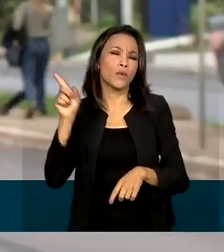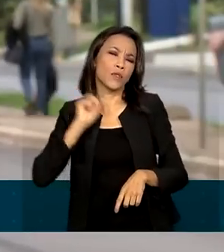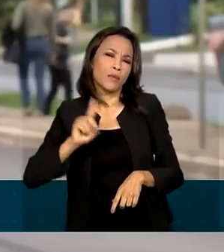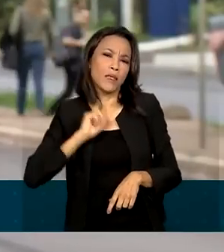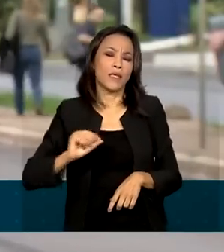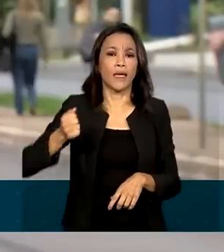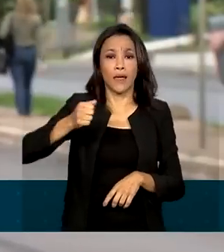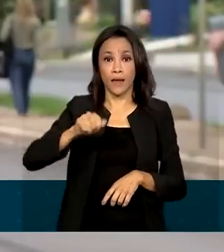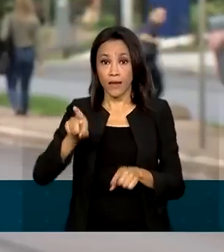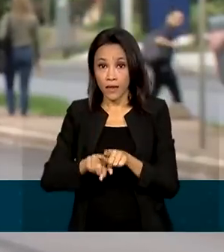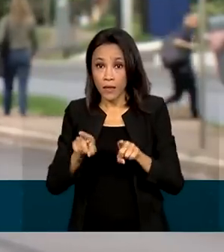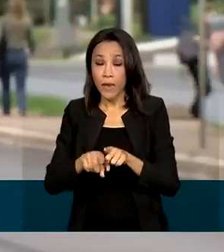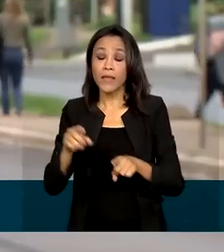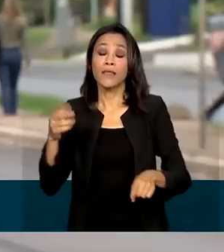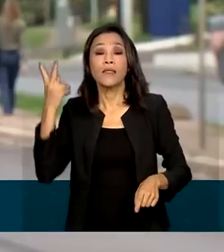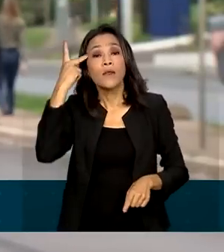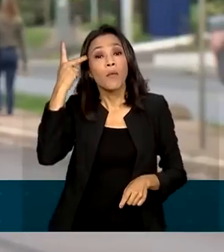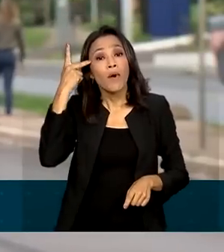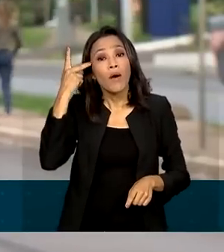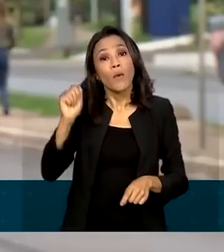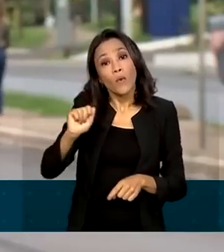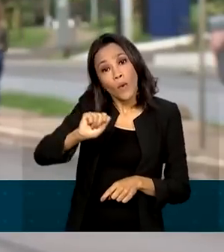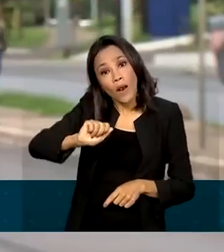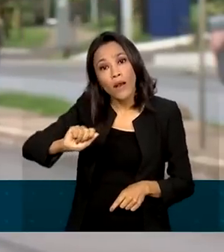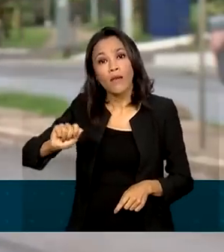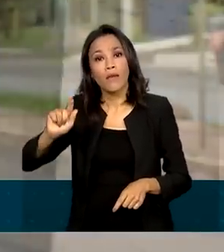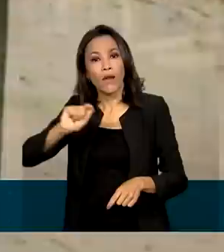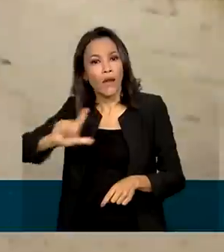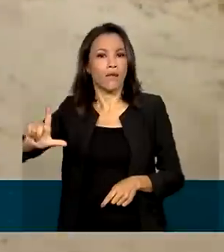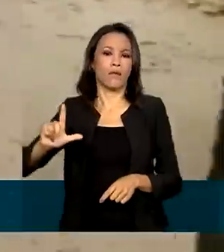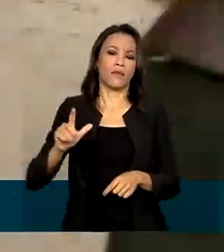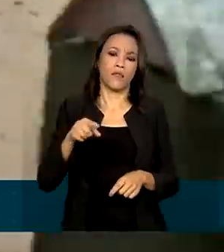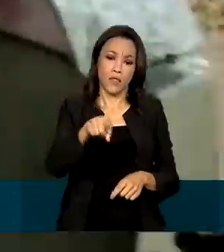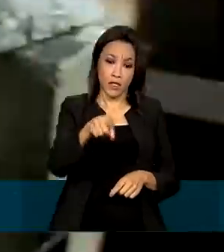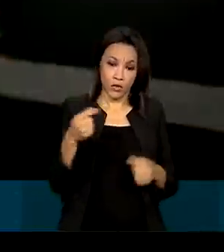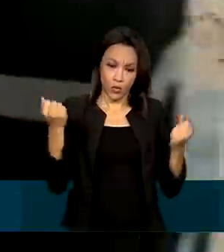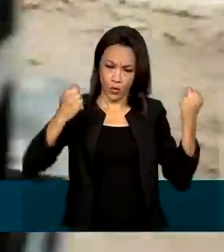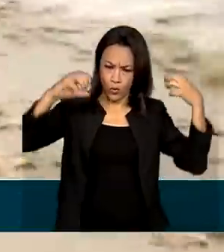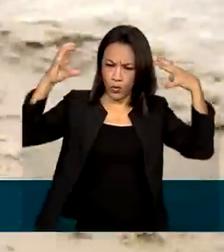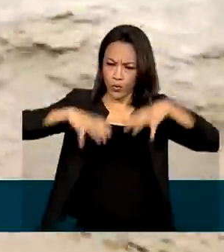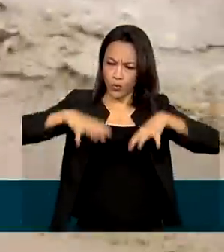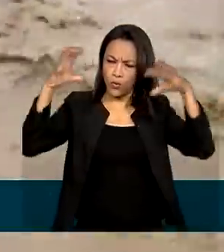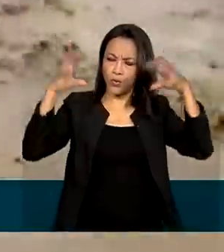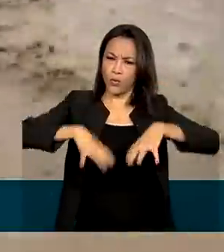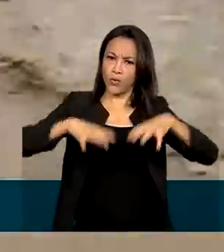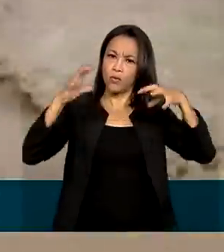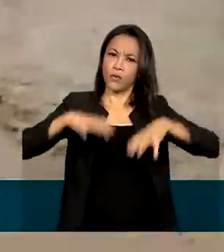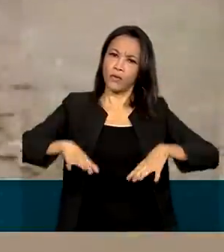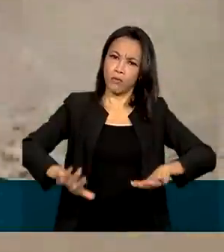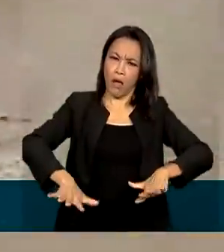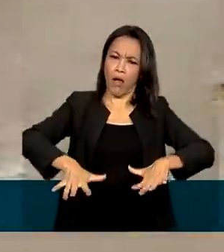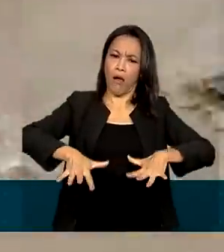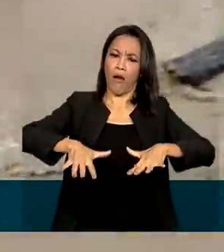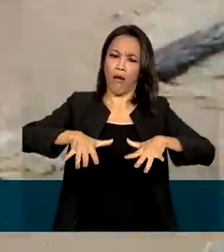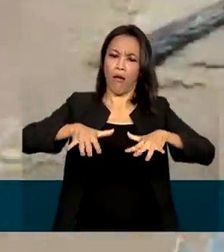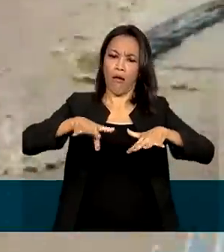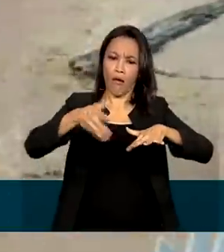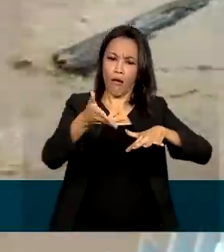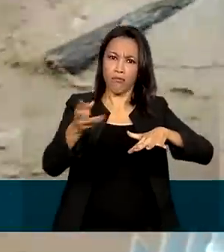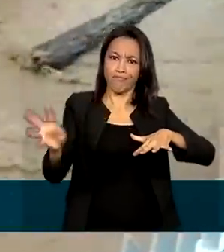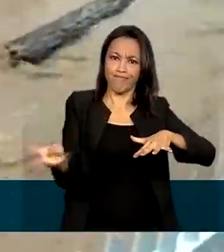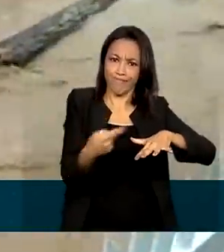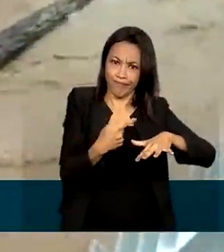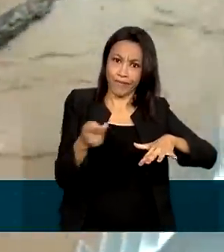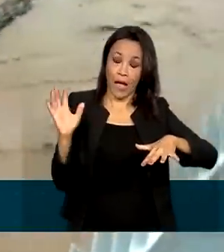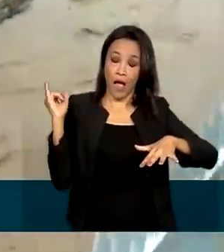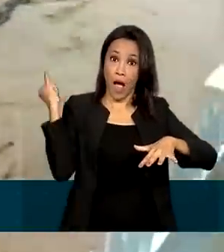São Paulo. E Renata, agora na região sul, que já vem sofrendo com os temporais, desde a semana passada, a região também está incluída nesse alerta do